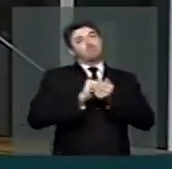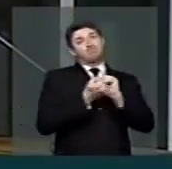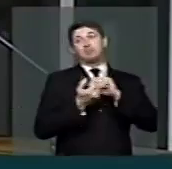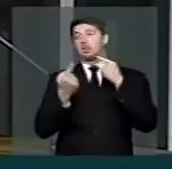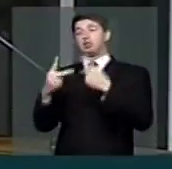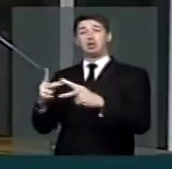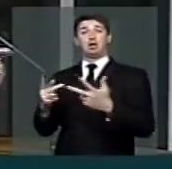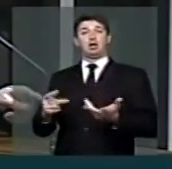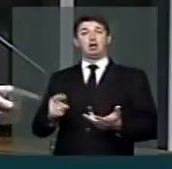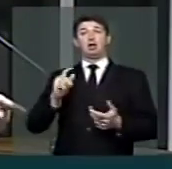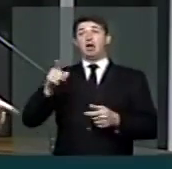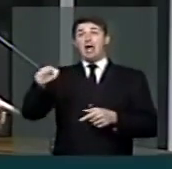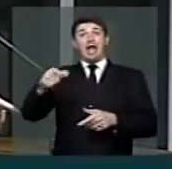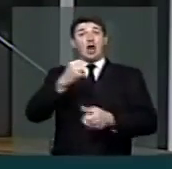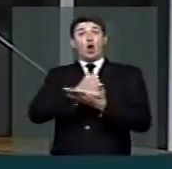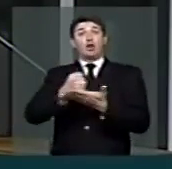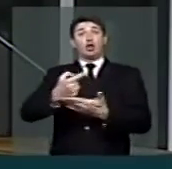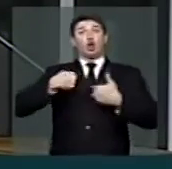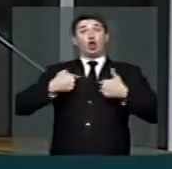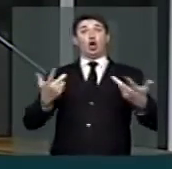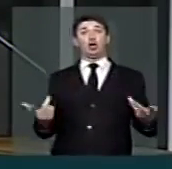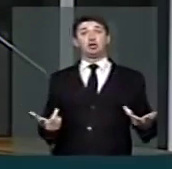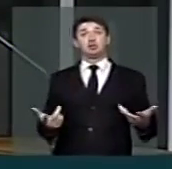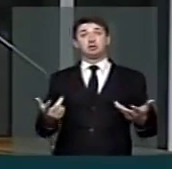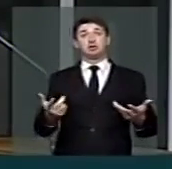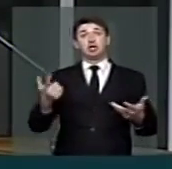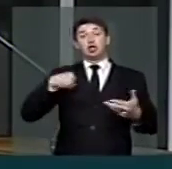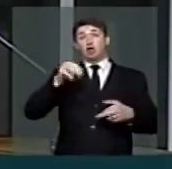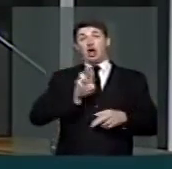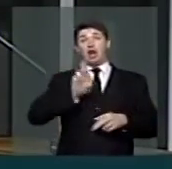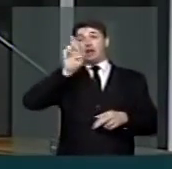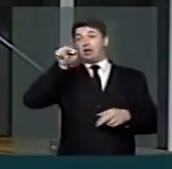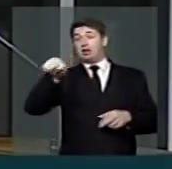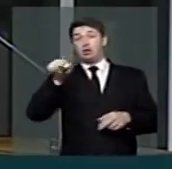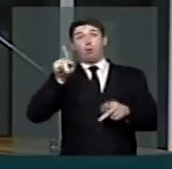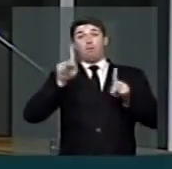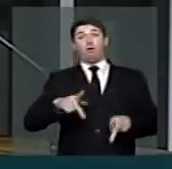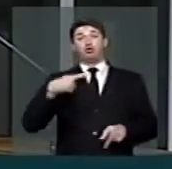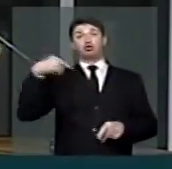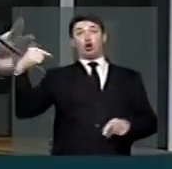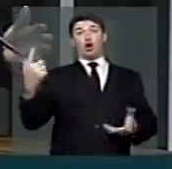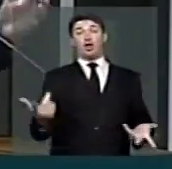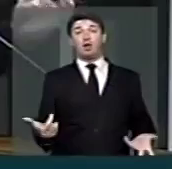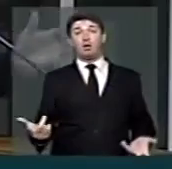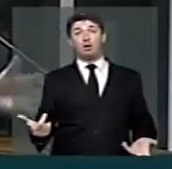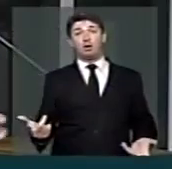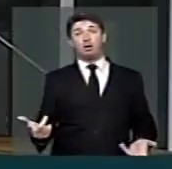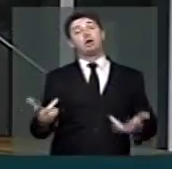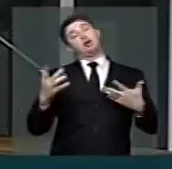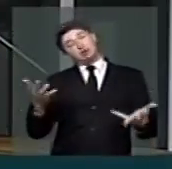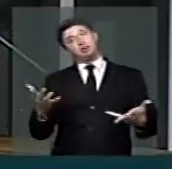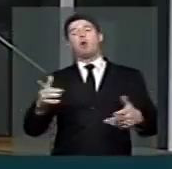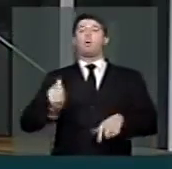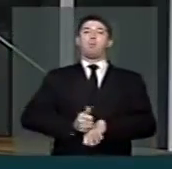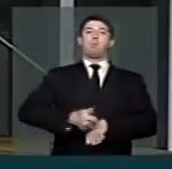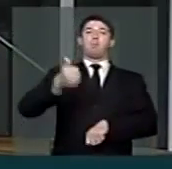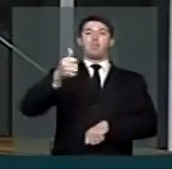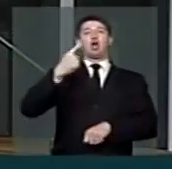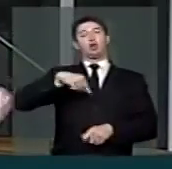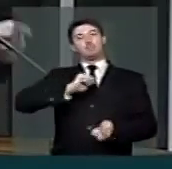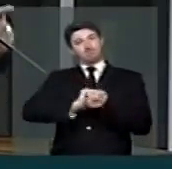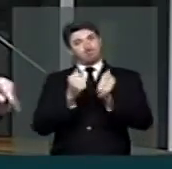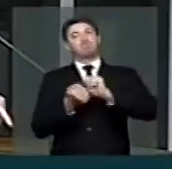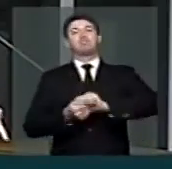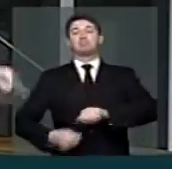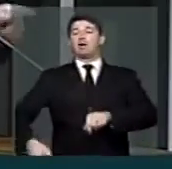nós somos empregados do povo. Nós estamos aqui para representar o nosso povo, a nossa gente. Então, nada melhor do que nos adaptarmos,